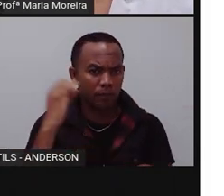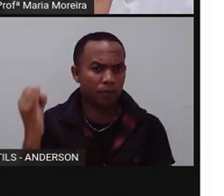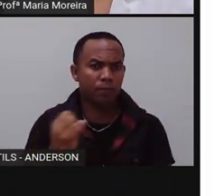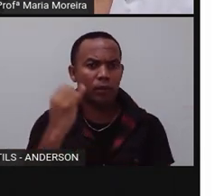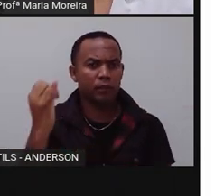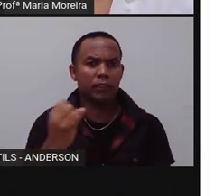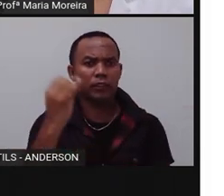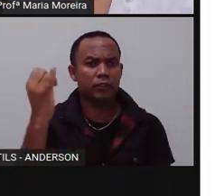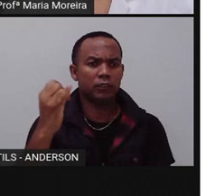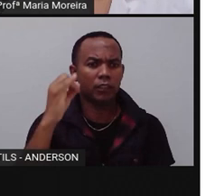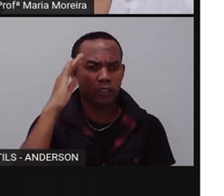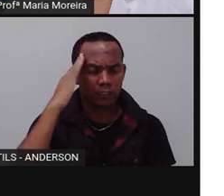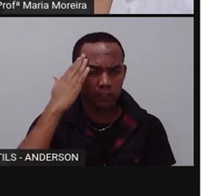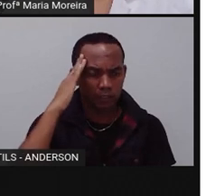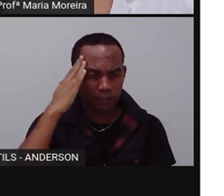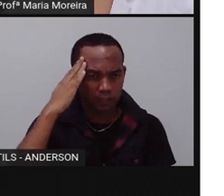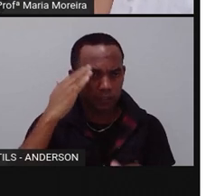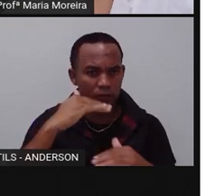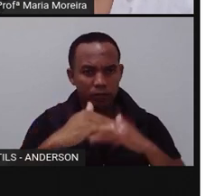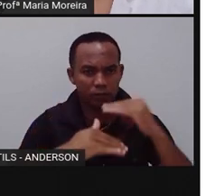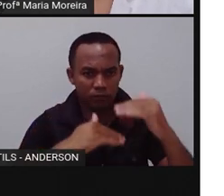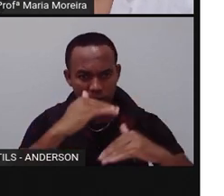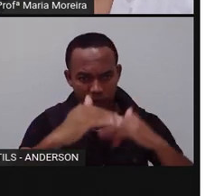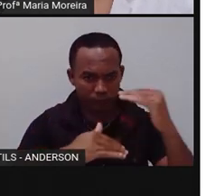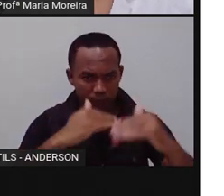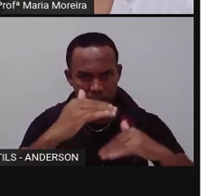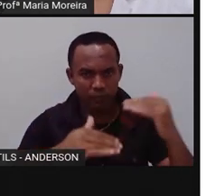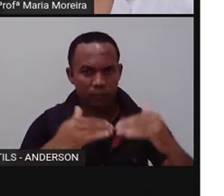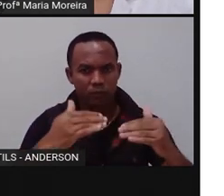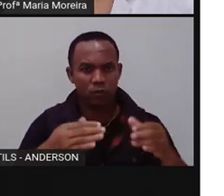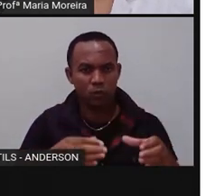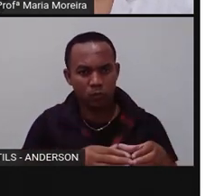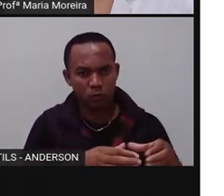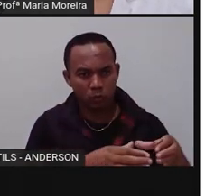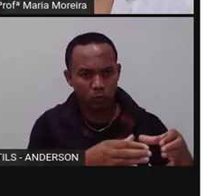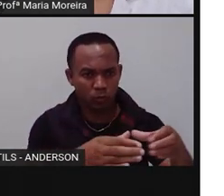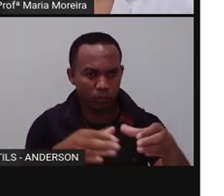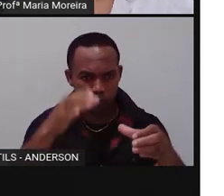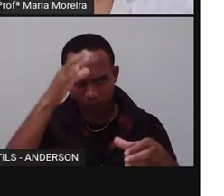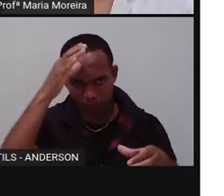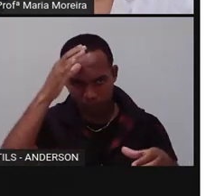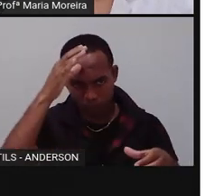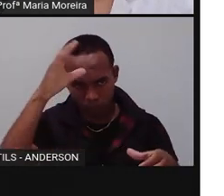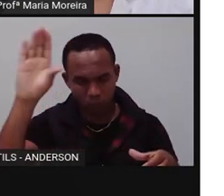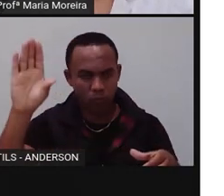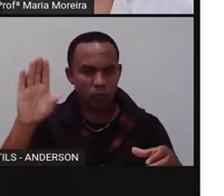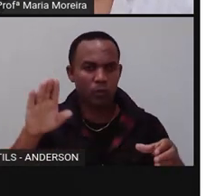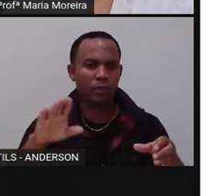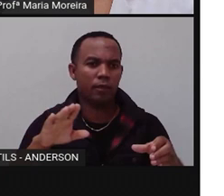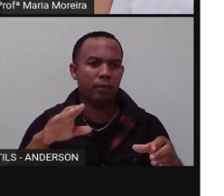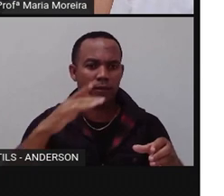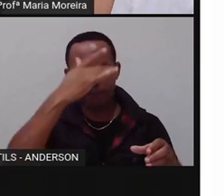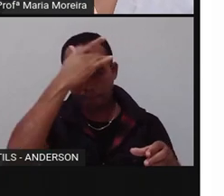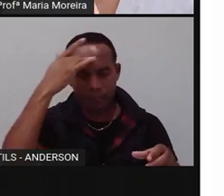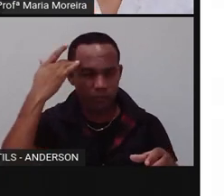para entendermos o desenvolvimento de civilizações milenares como a egípcia. Então, ó, a